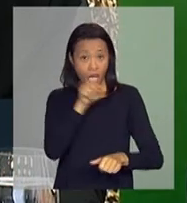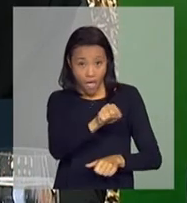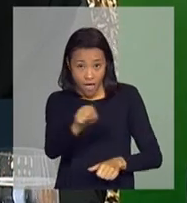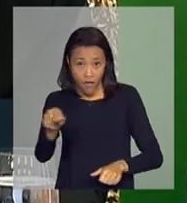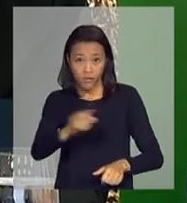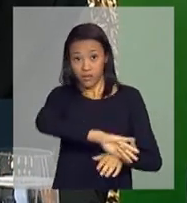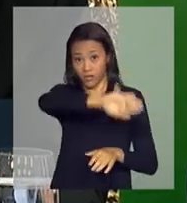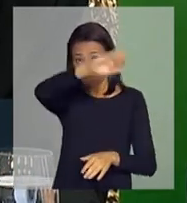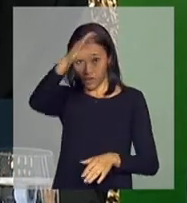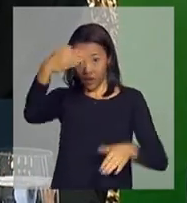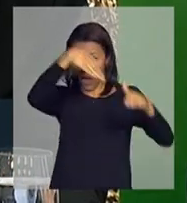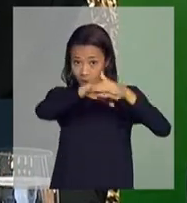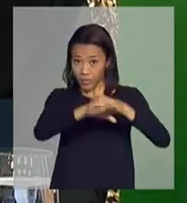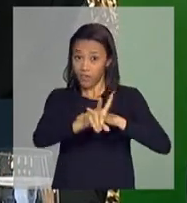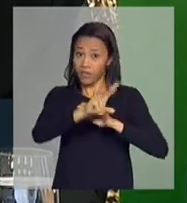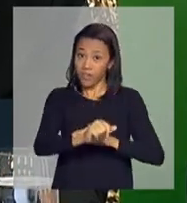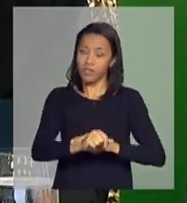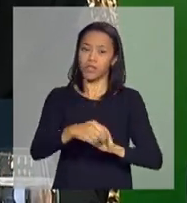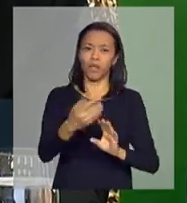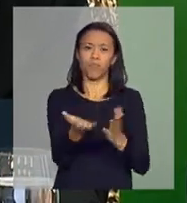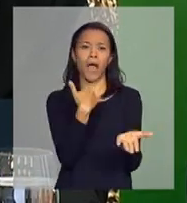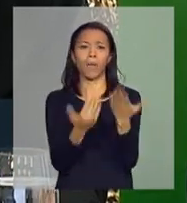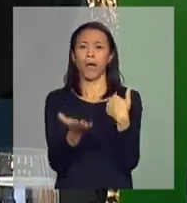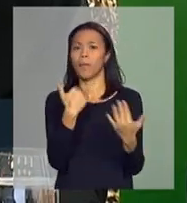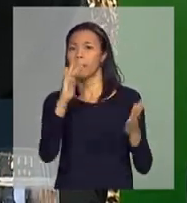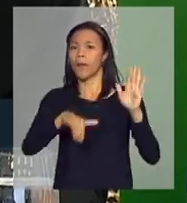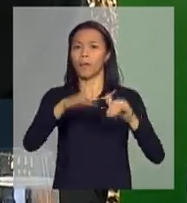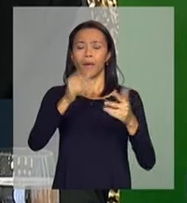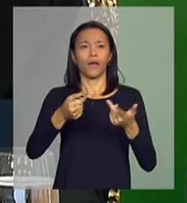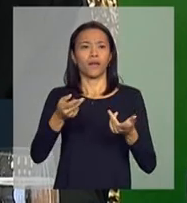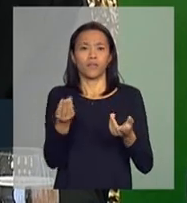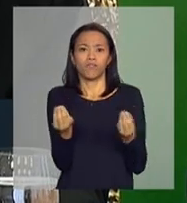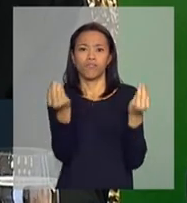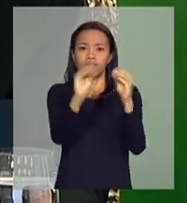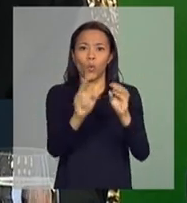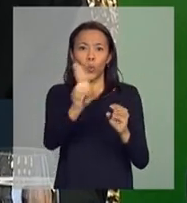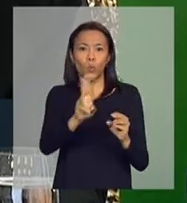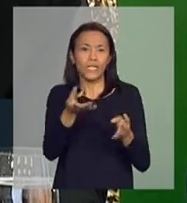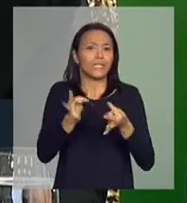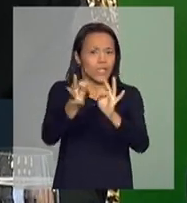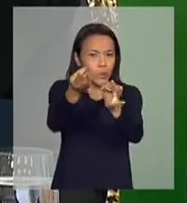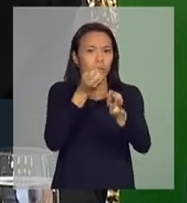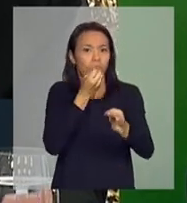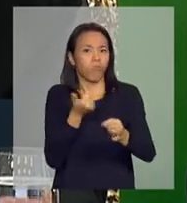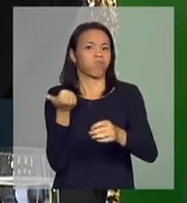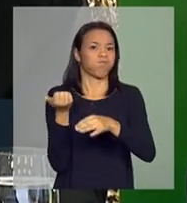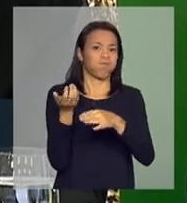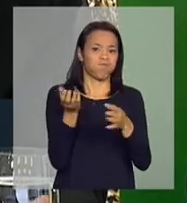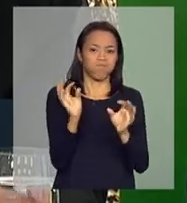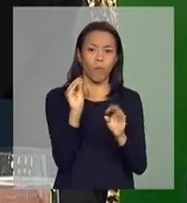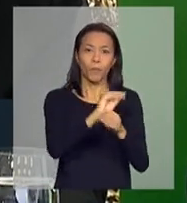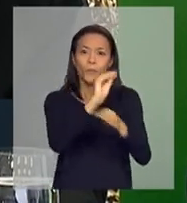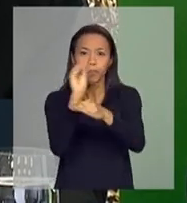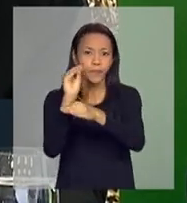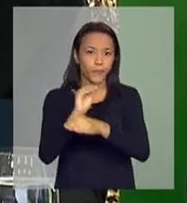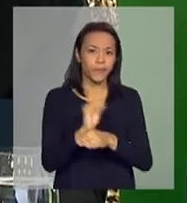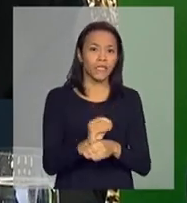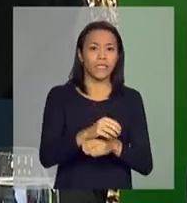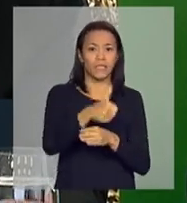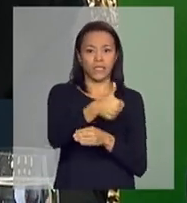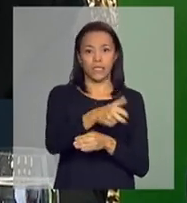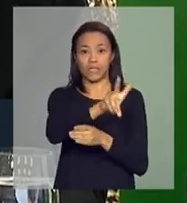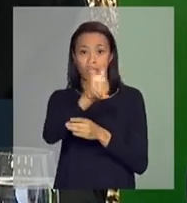reformados e modernizados com capacidade para estocar produtos a granel. Por isso, nós vamos gastar 150